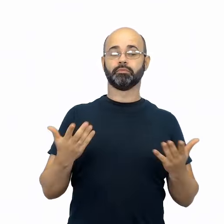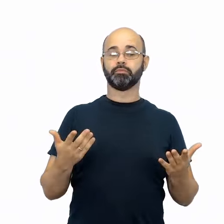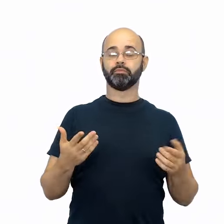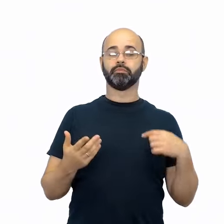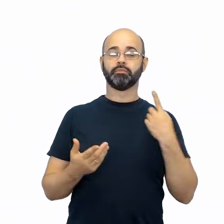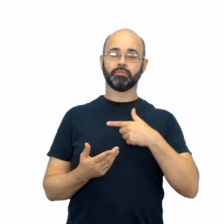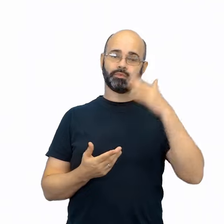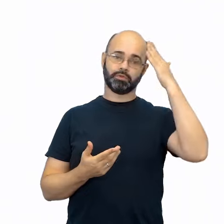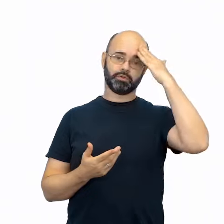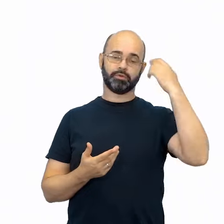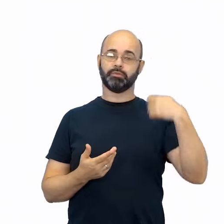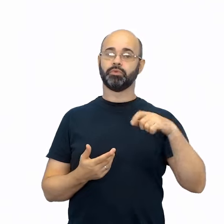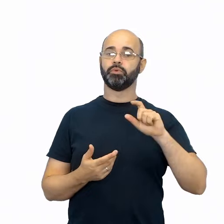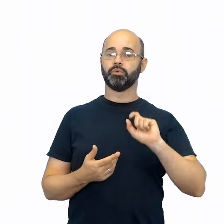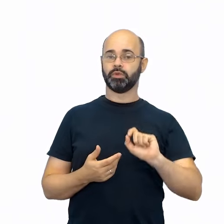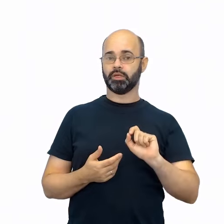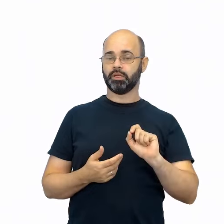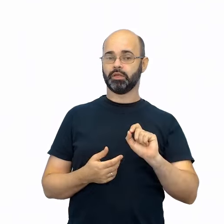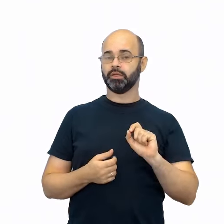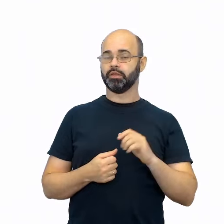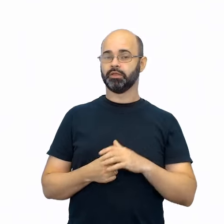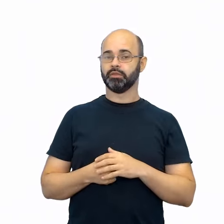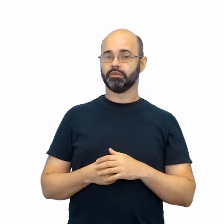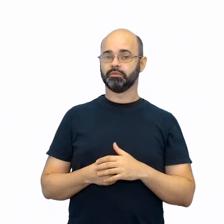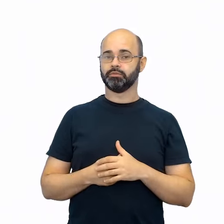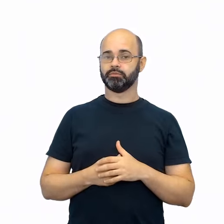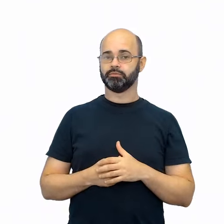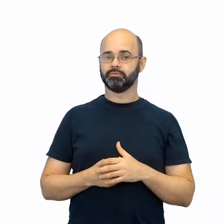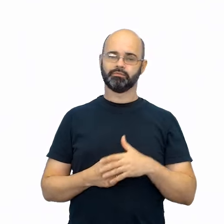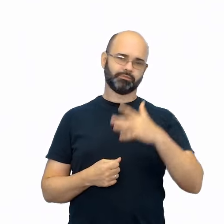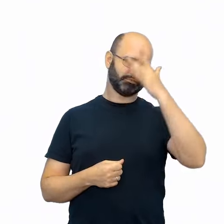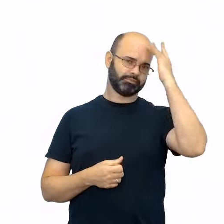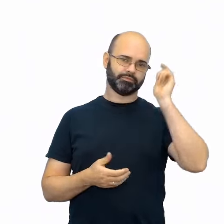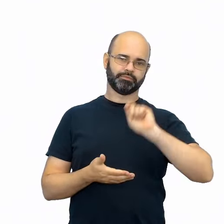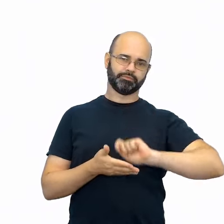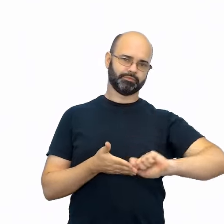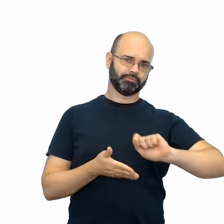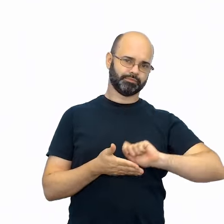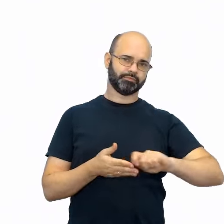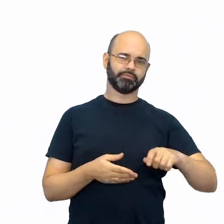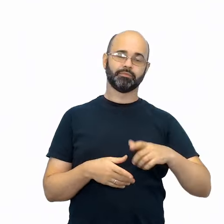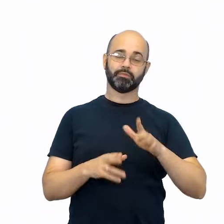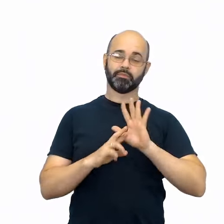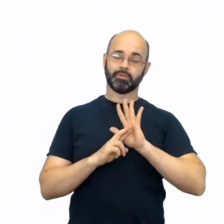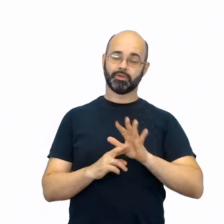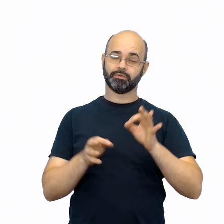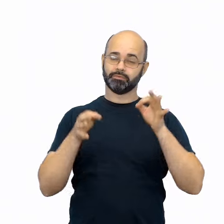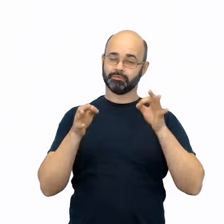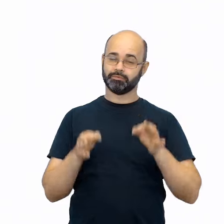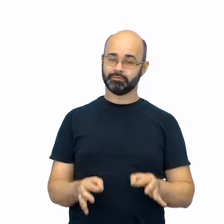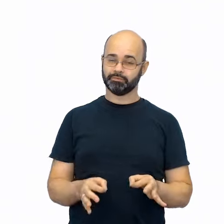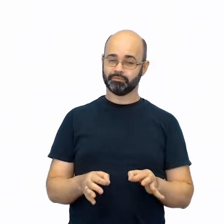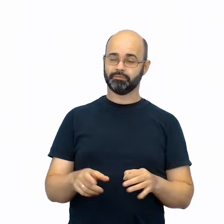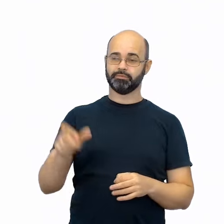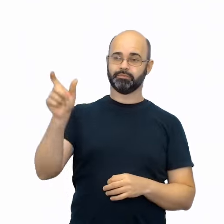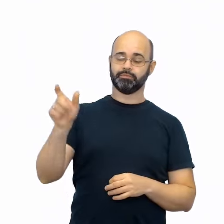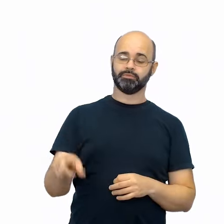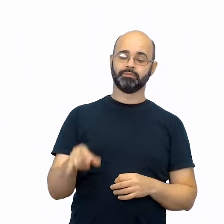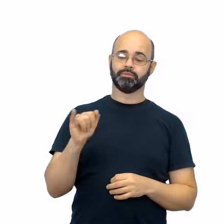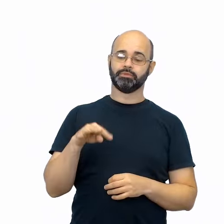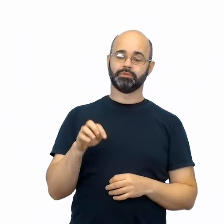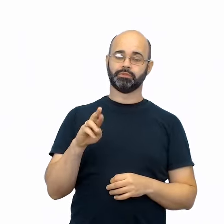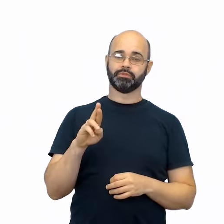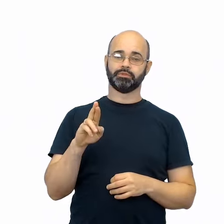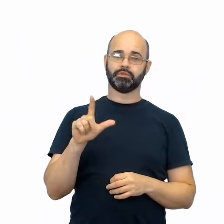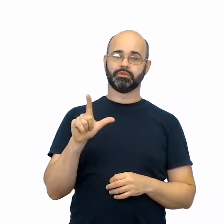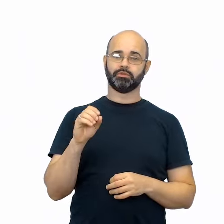o enunciador precisa considerar para representar adequadamente o interlocutor de seu